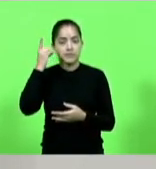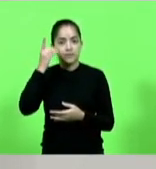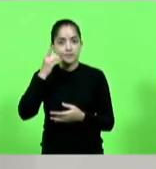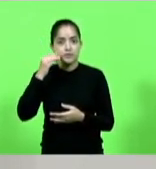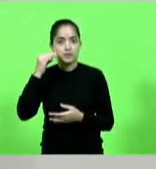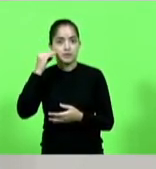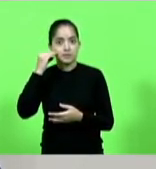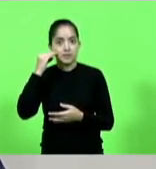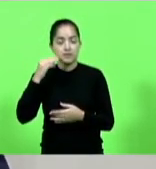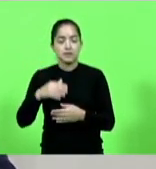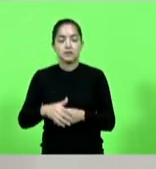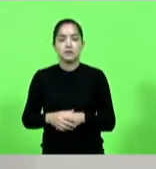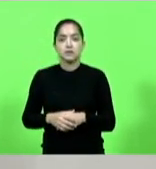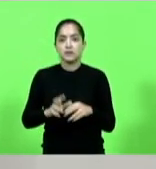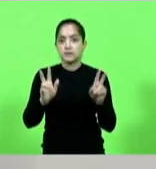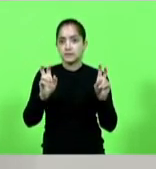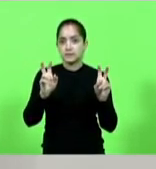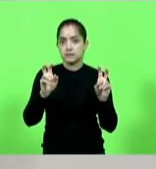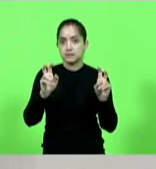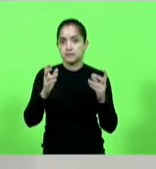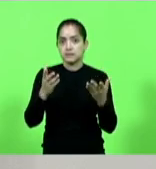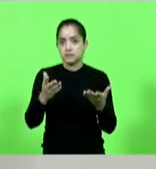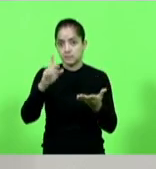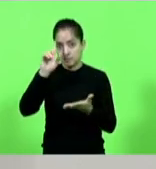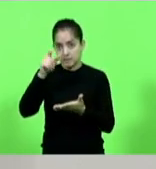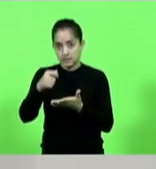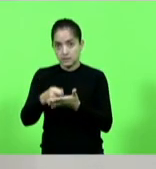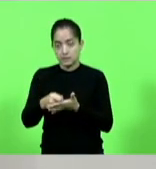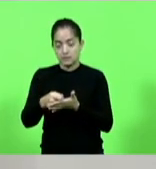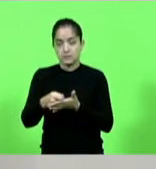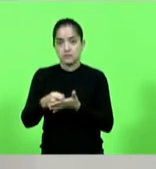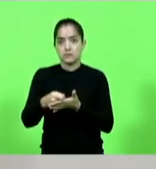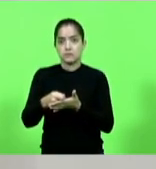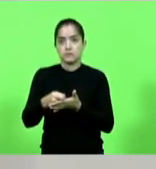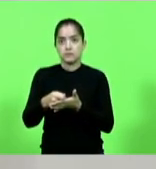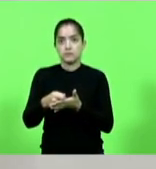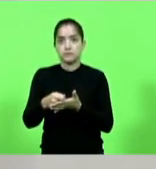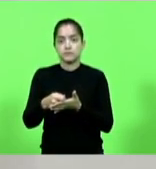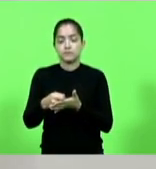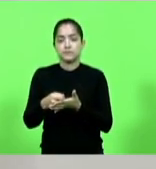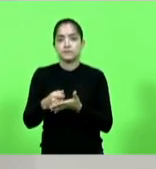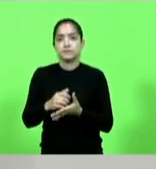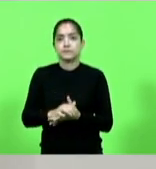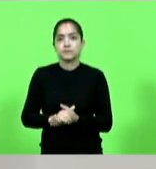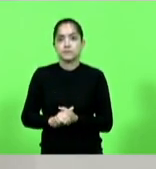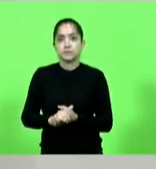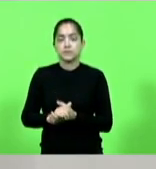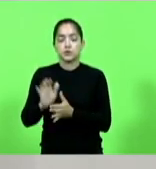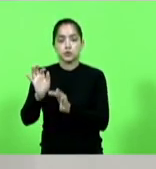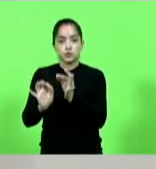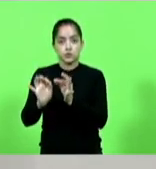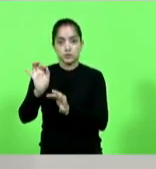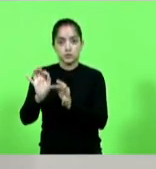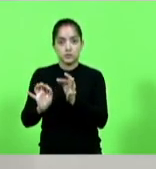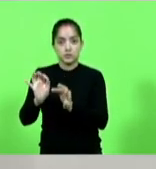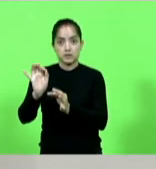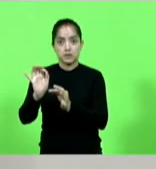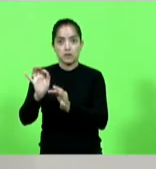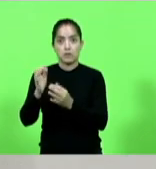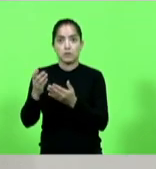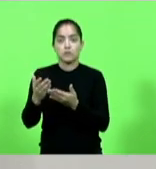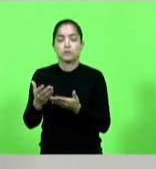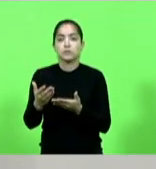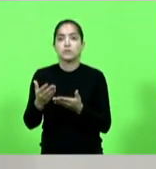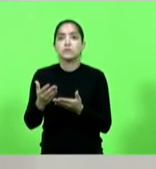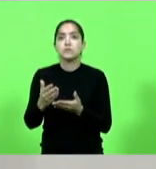a respeito dessa decisão judicial a respeito do nosso